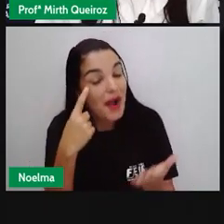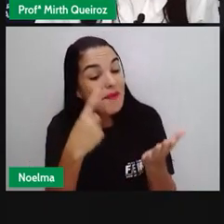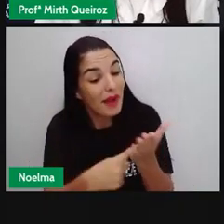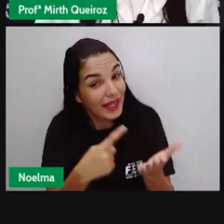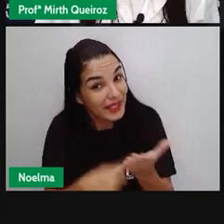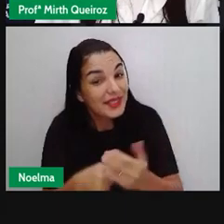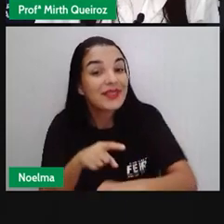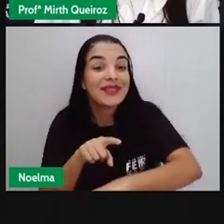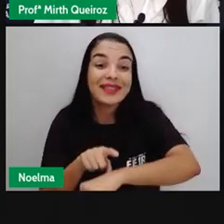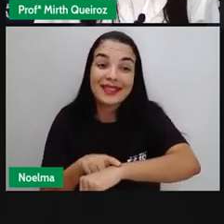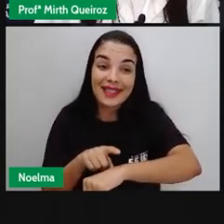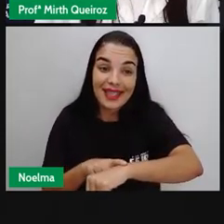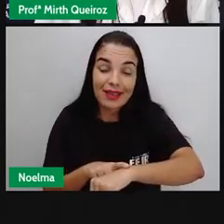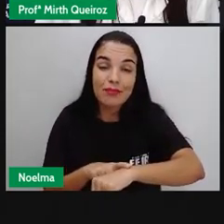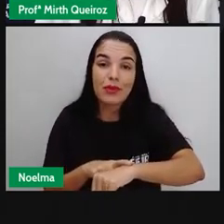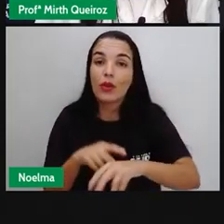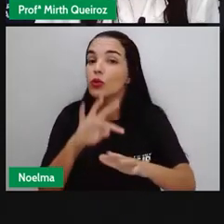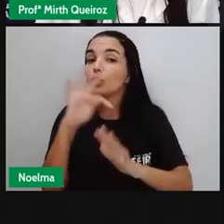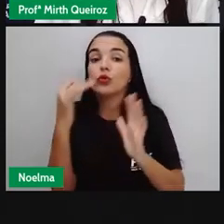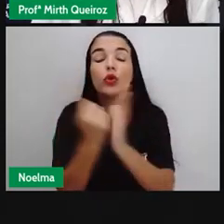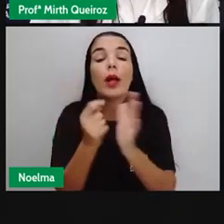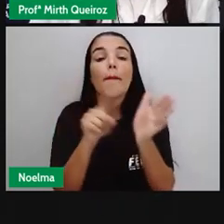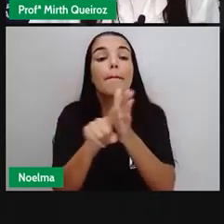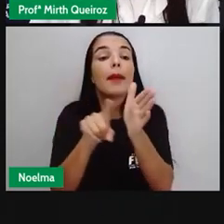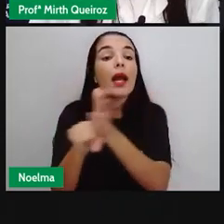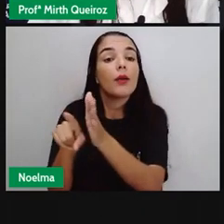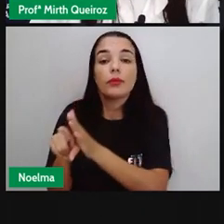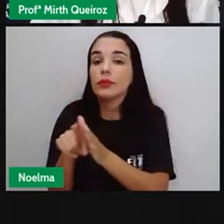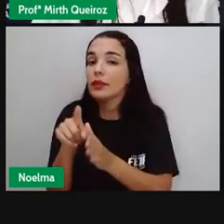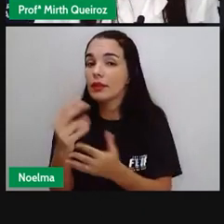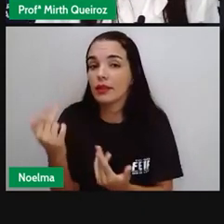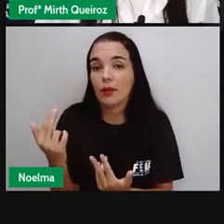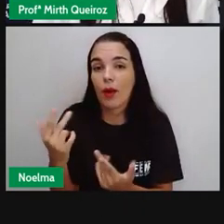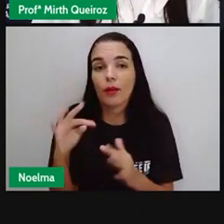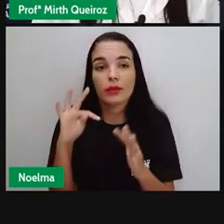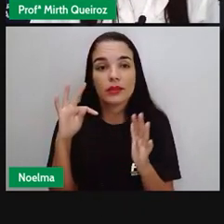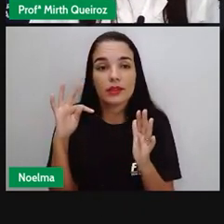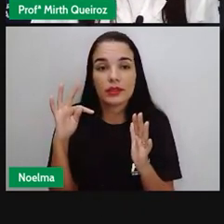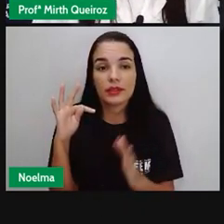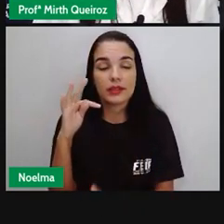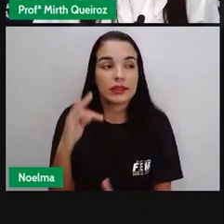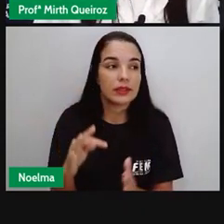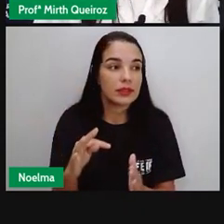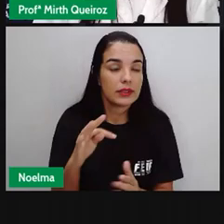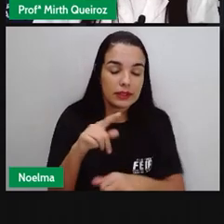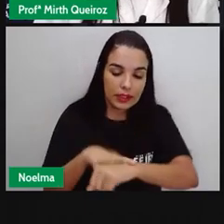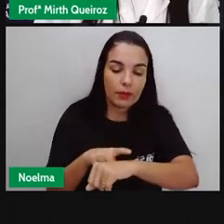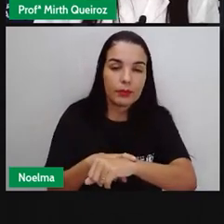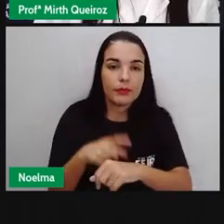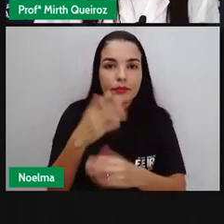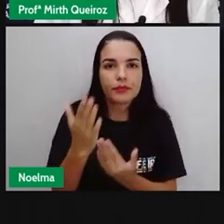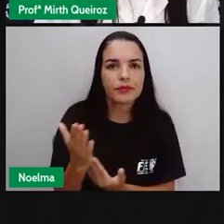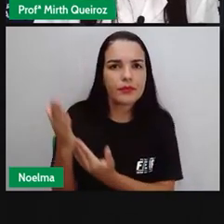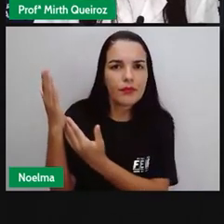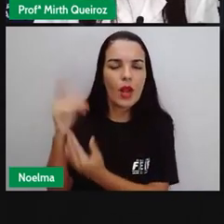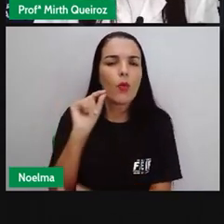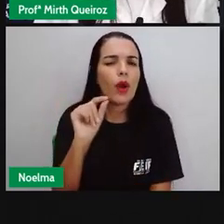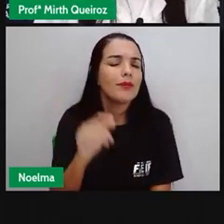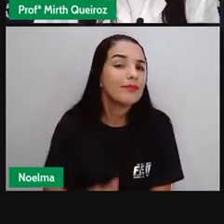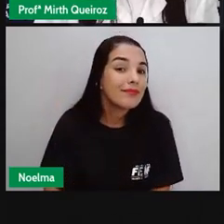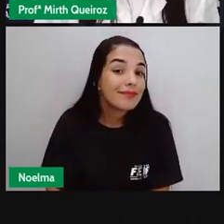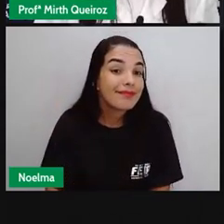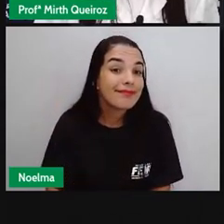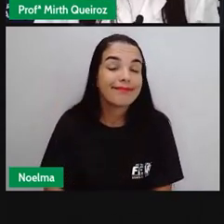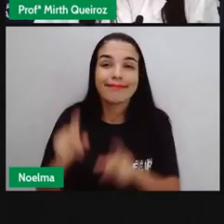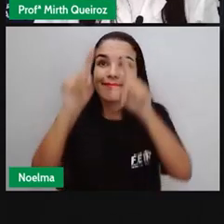Estão relacionadas À medida Do tempo Aqui nós Temos o calendário O calendário De